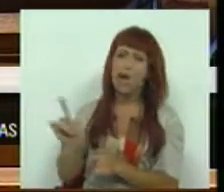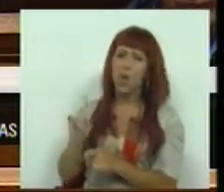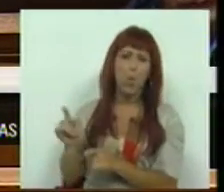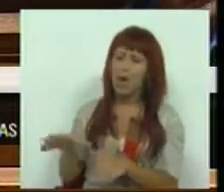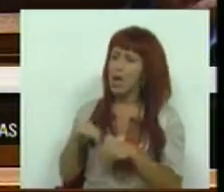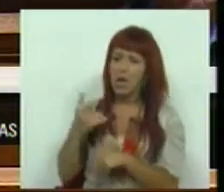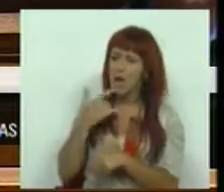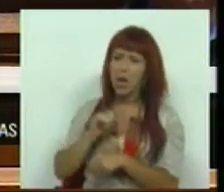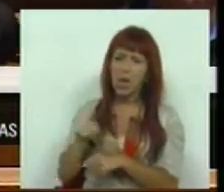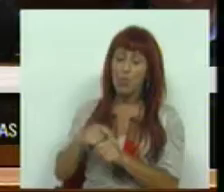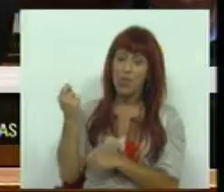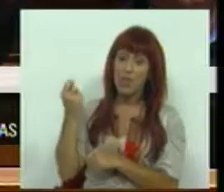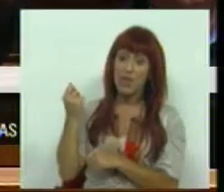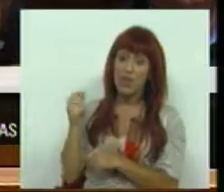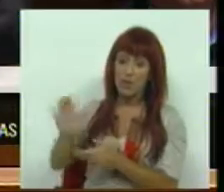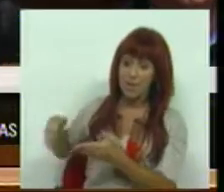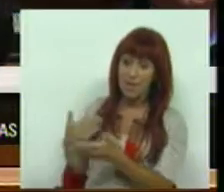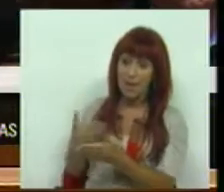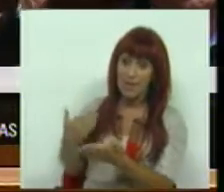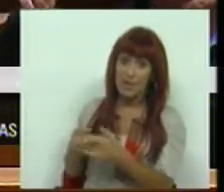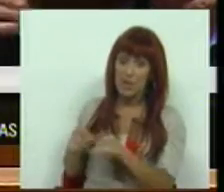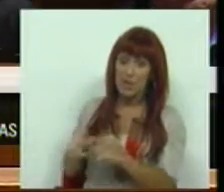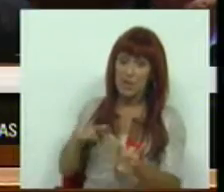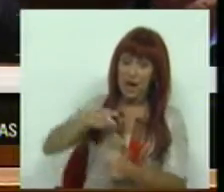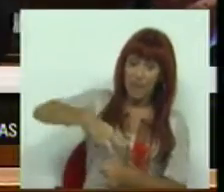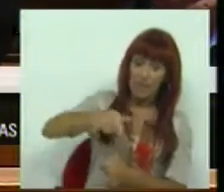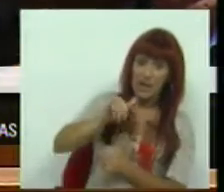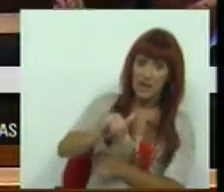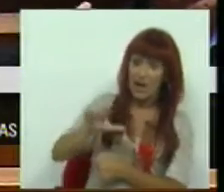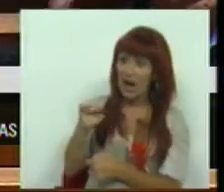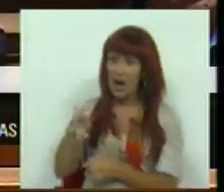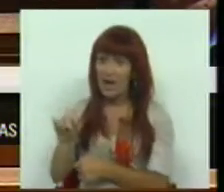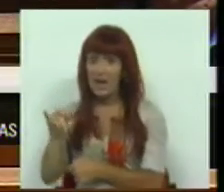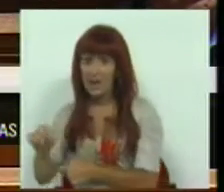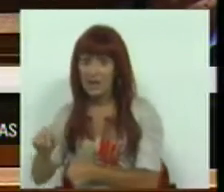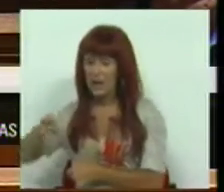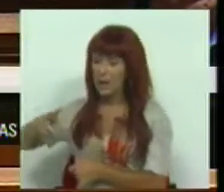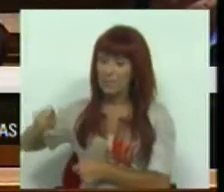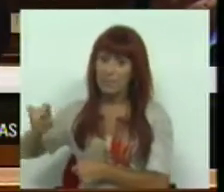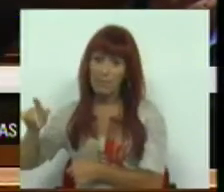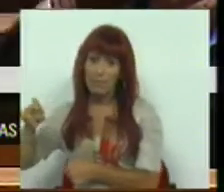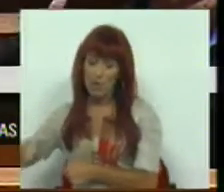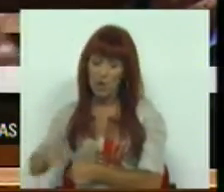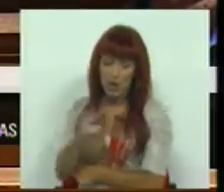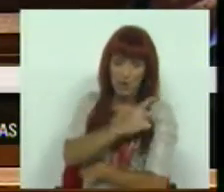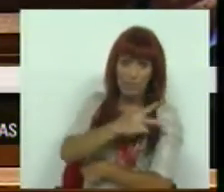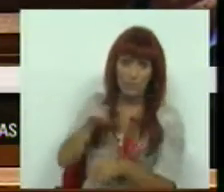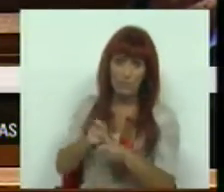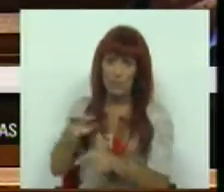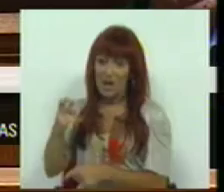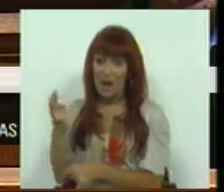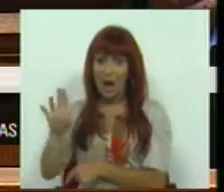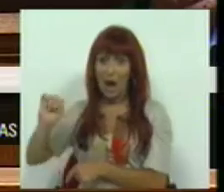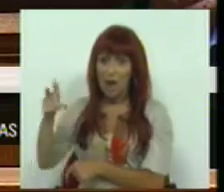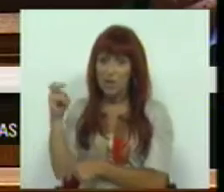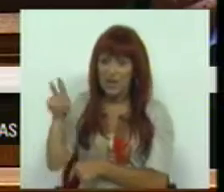aceitável que o dinheiro que é dado ao MIT, Carnegie Mellon, à Universidade Austin de